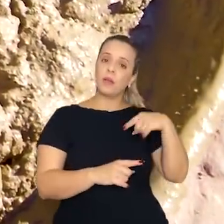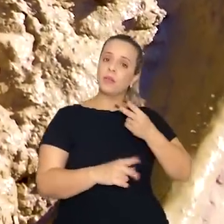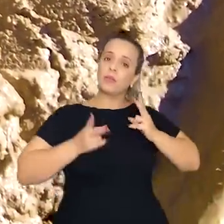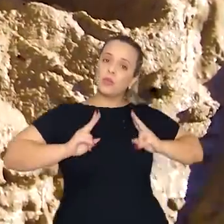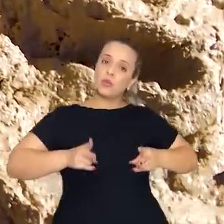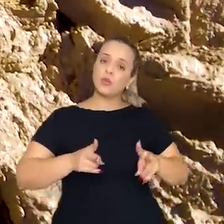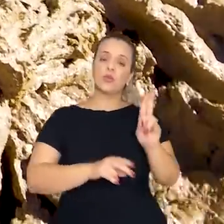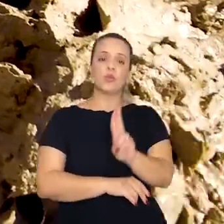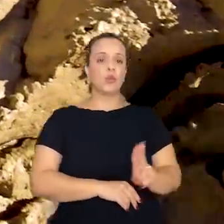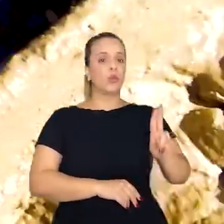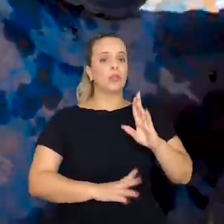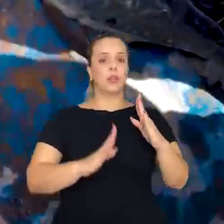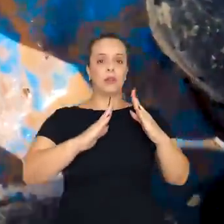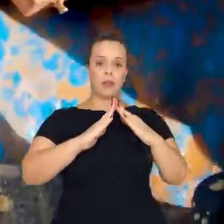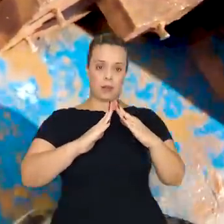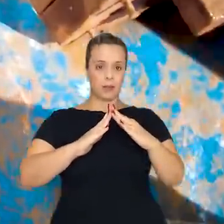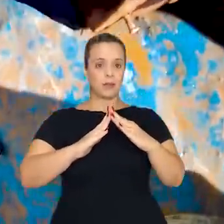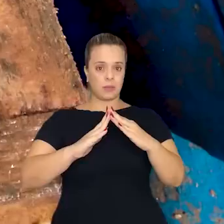material na edificação, né?